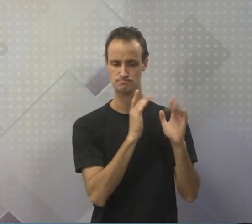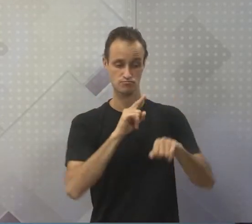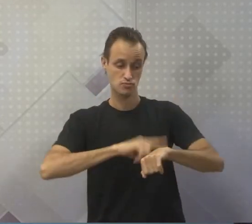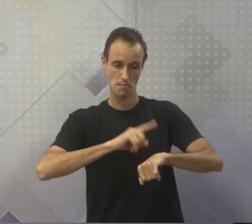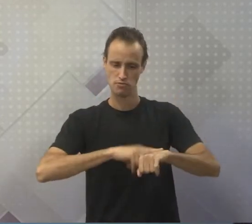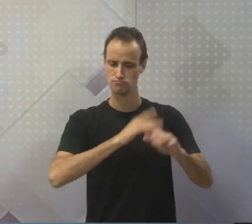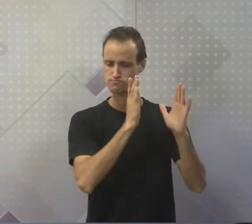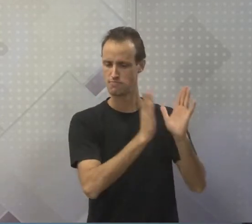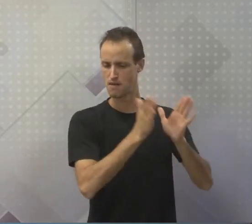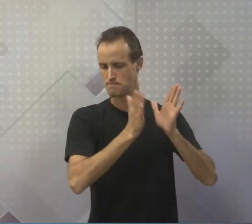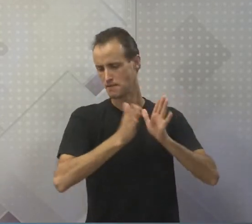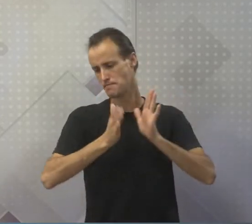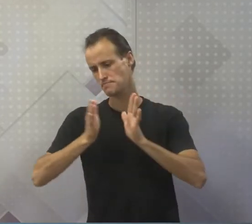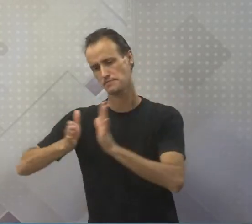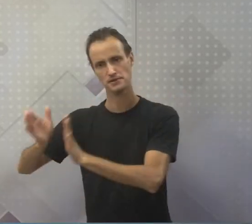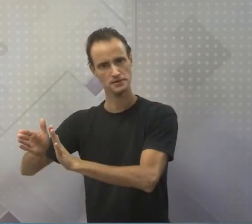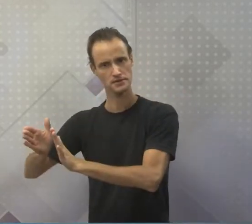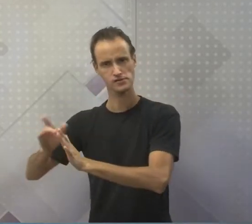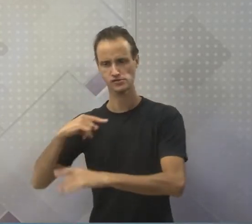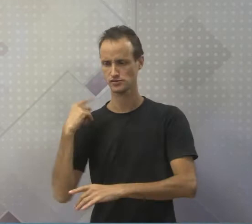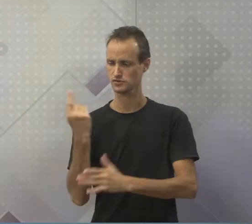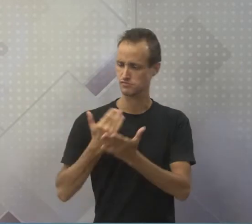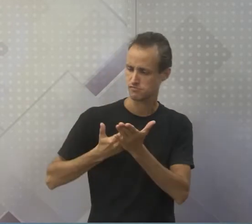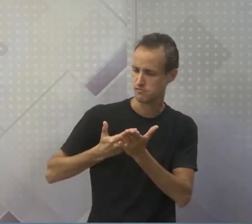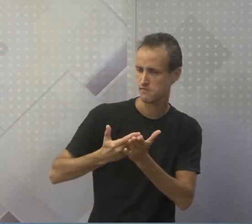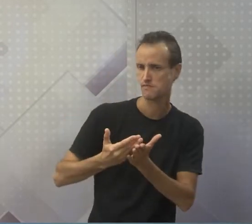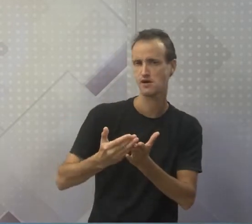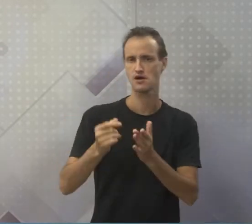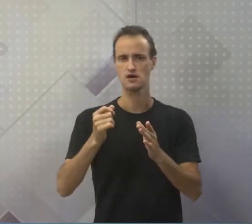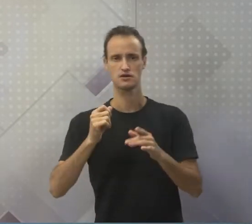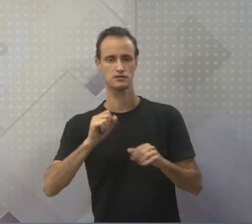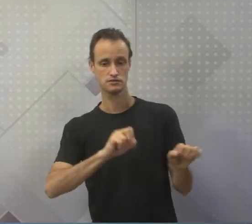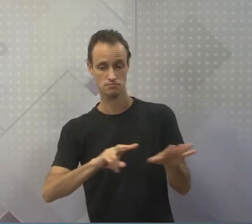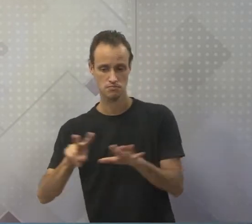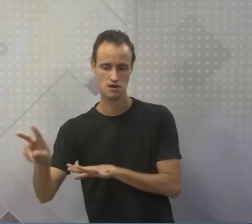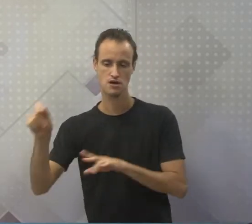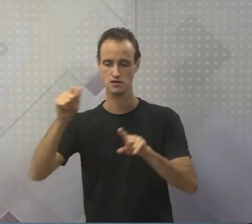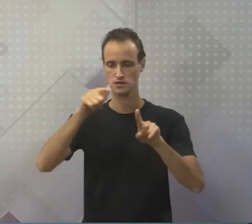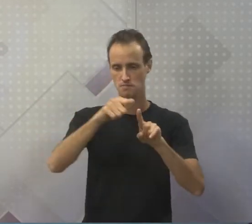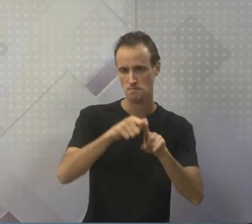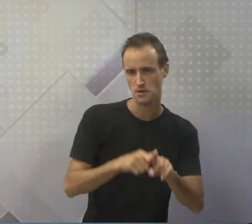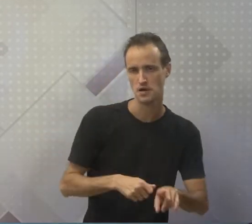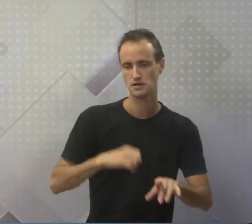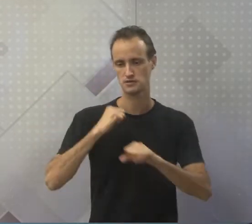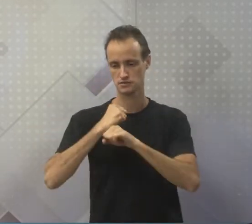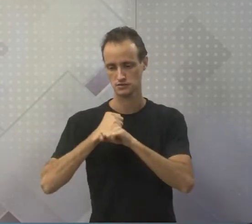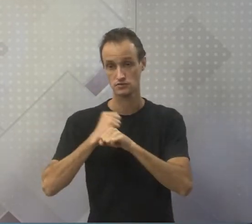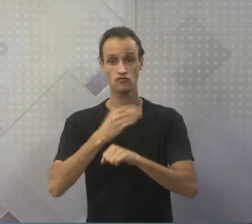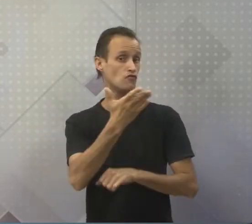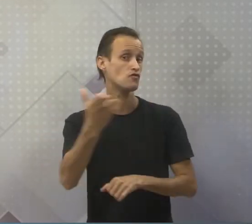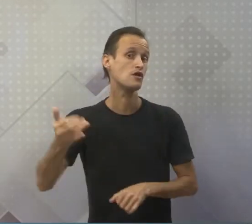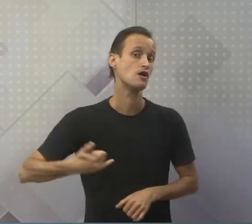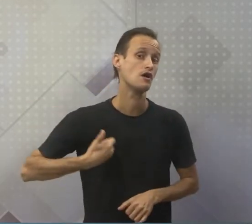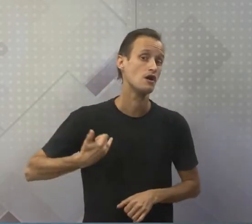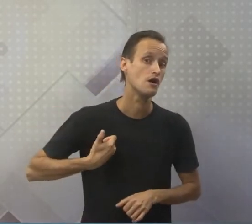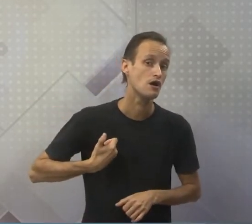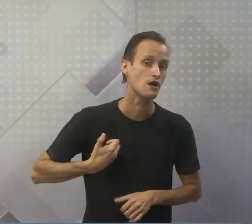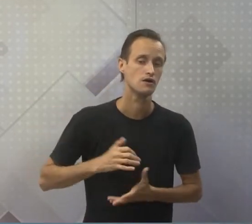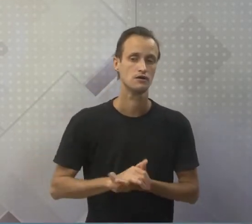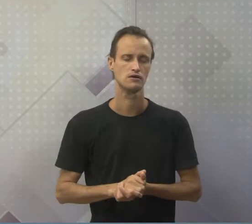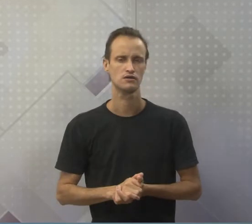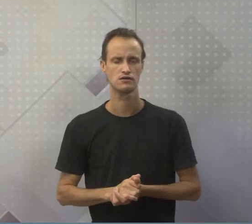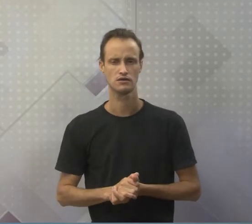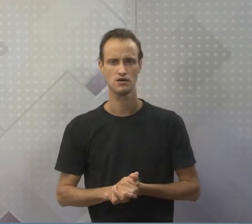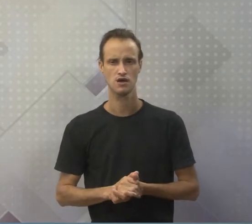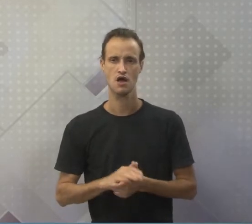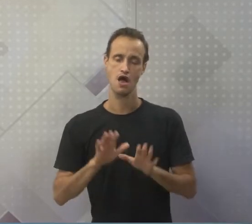tempo e a gente começa a semana, meses, anos. Vocês, quantos anos tem? Ah, meu filho, você